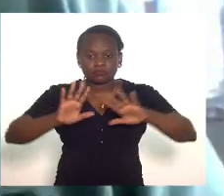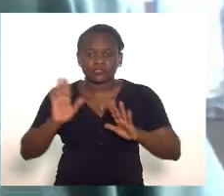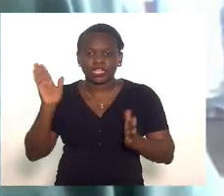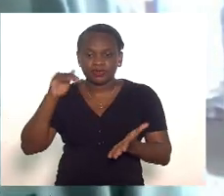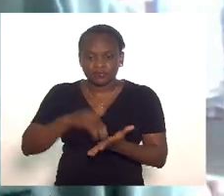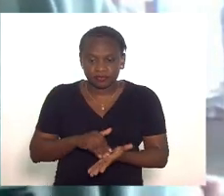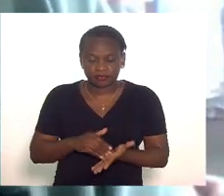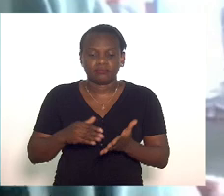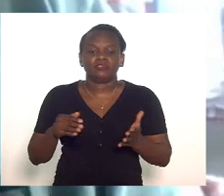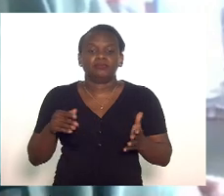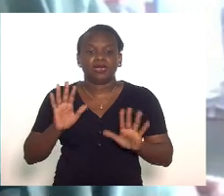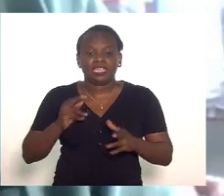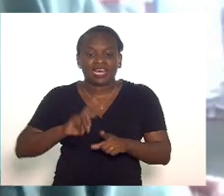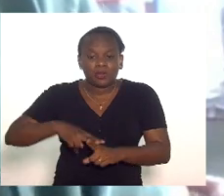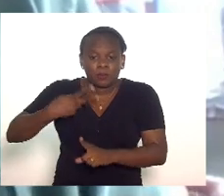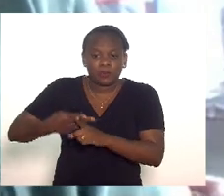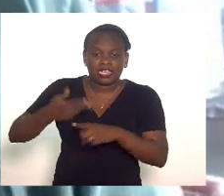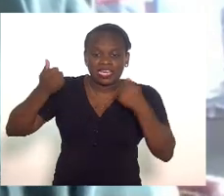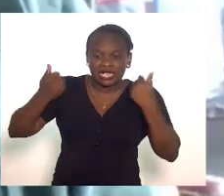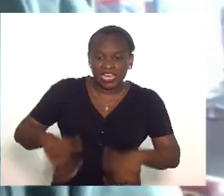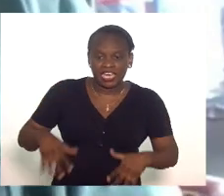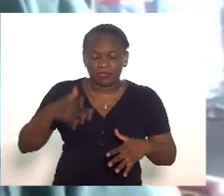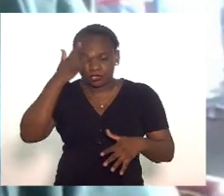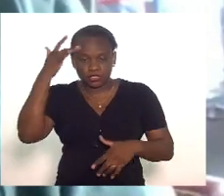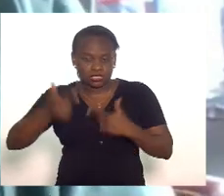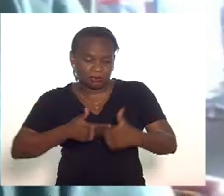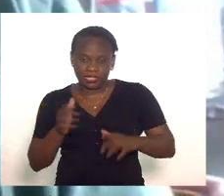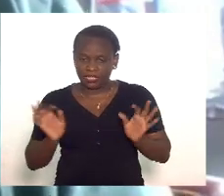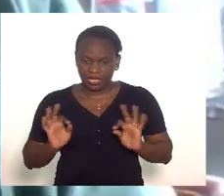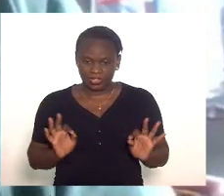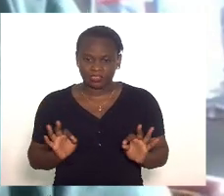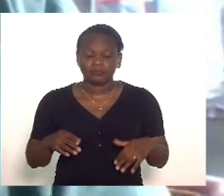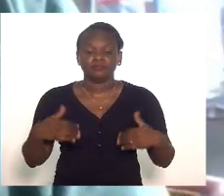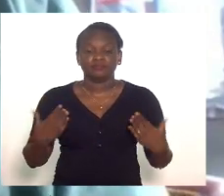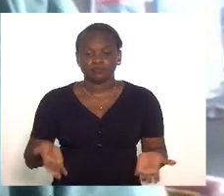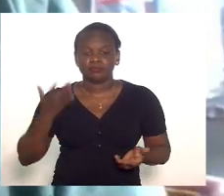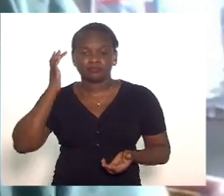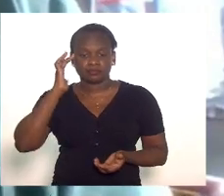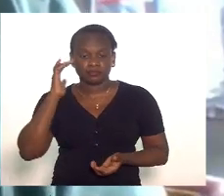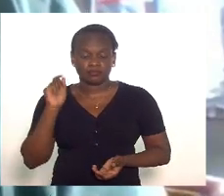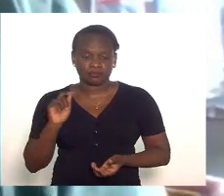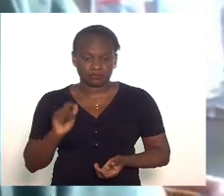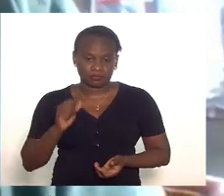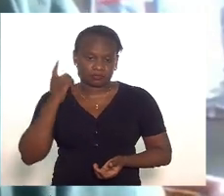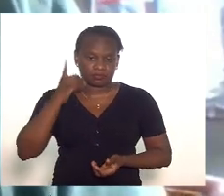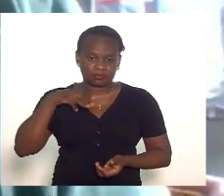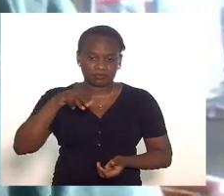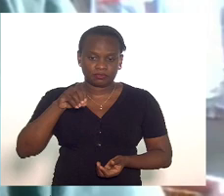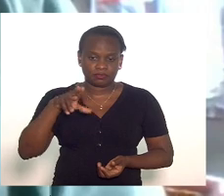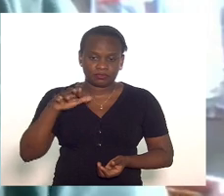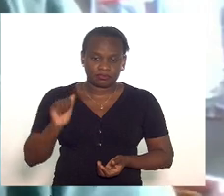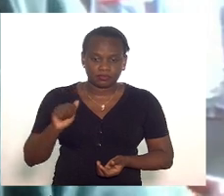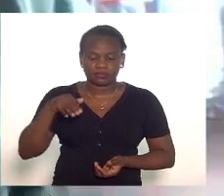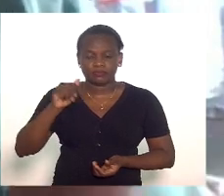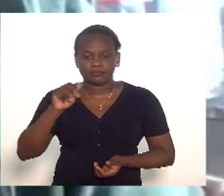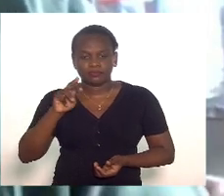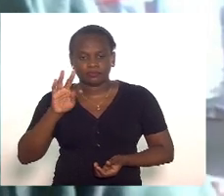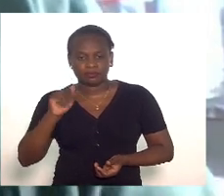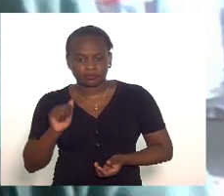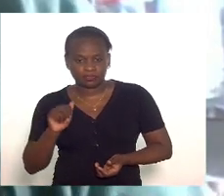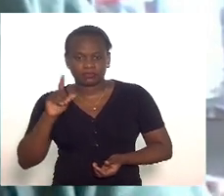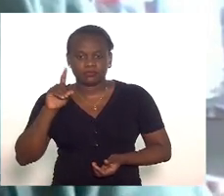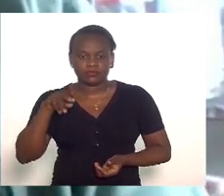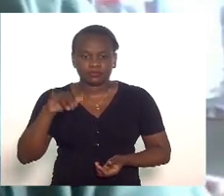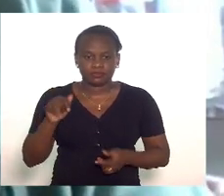do regime sem aumentar gastos com pessoal então eu acho deputadas Mônica Marta Dani e agora